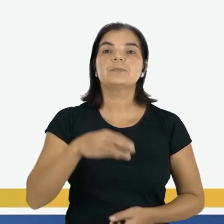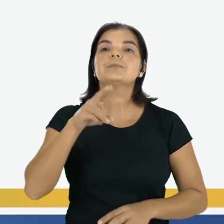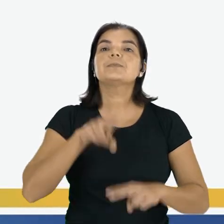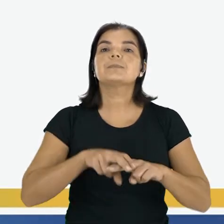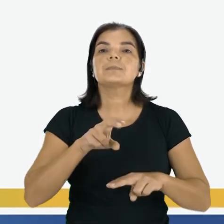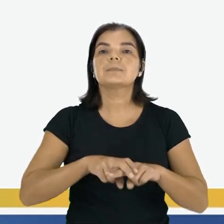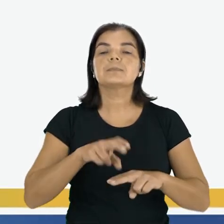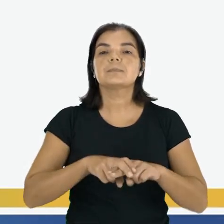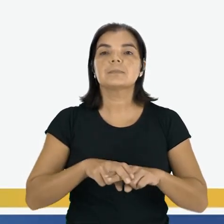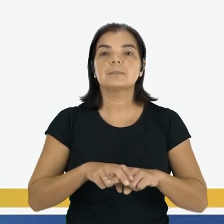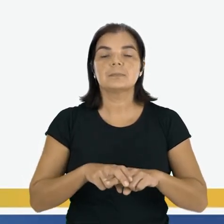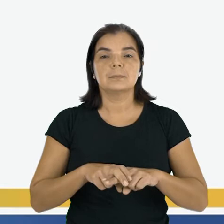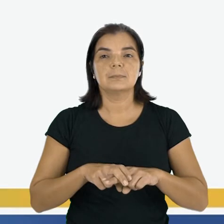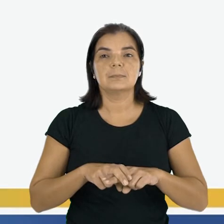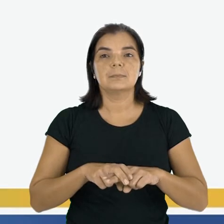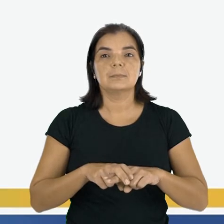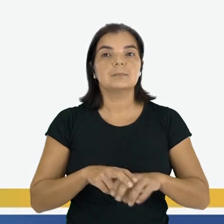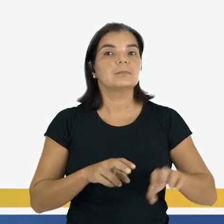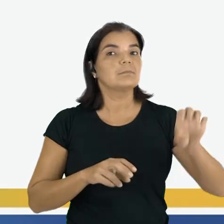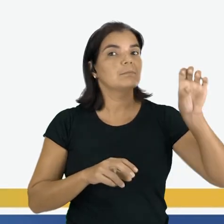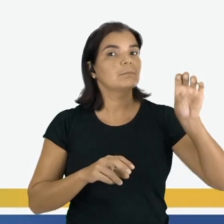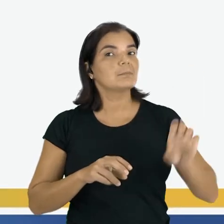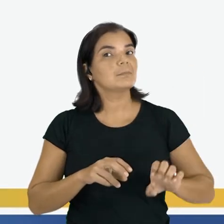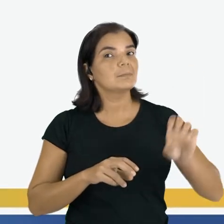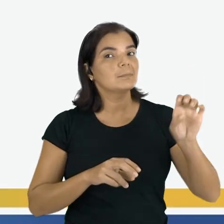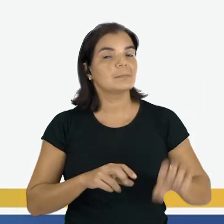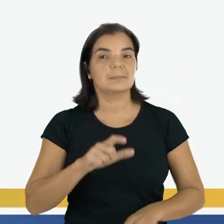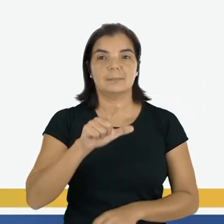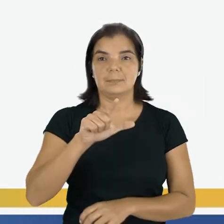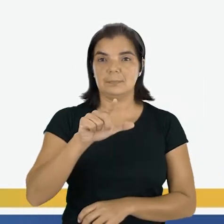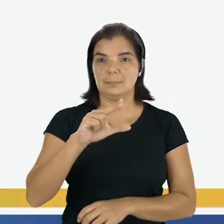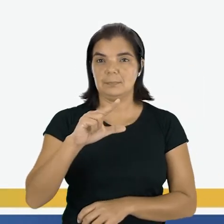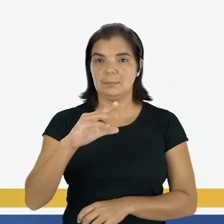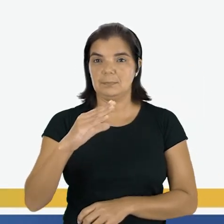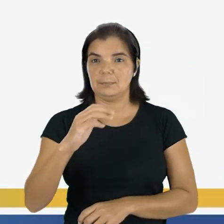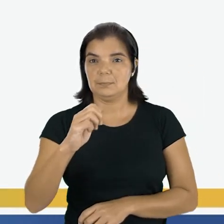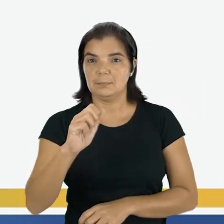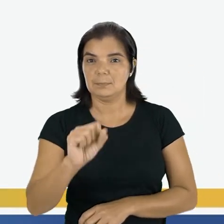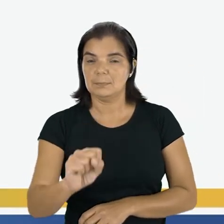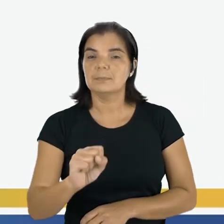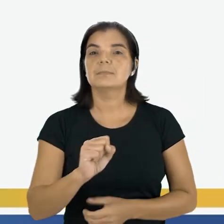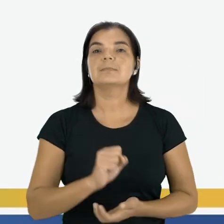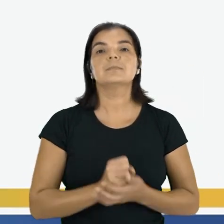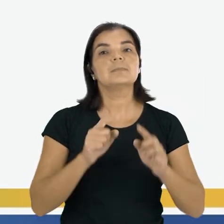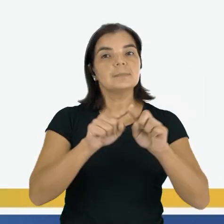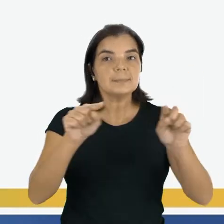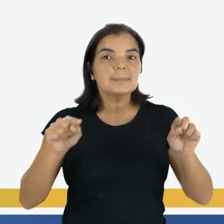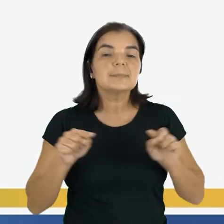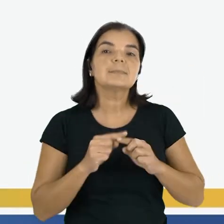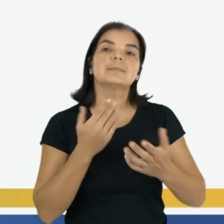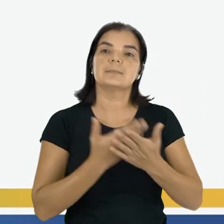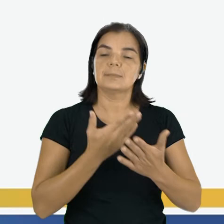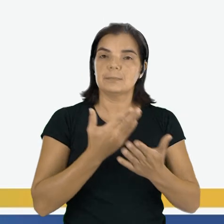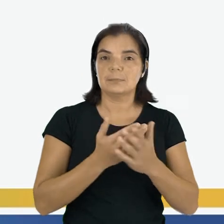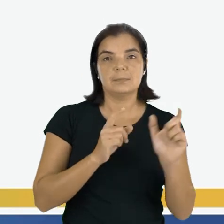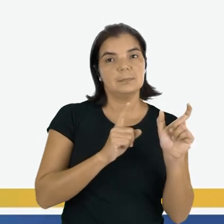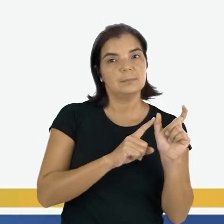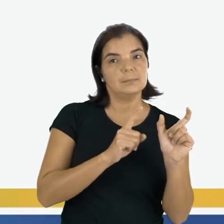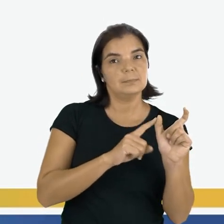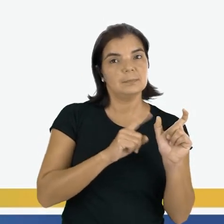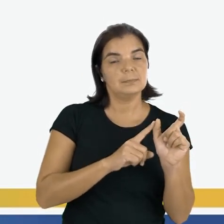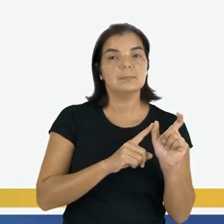Quem senta-se à esquerda de Lucas? Lá na sala de aula, tem a palavra